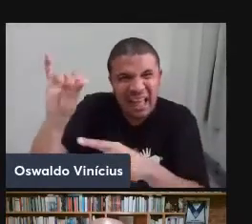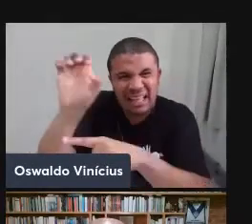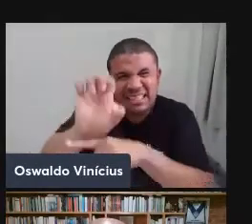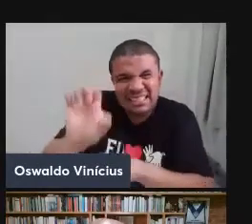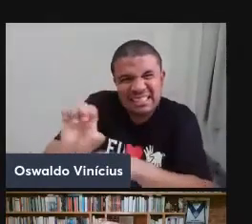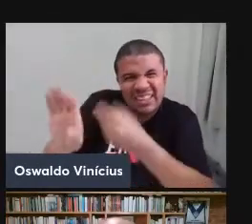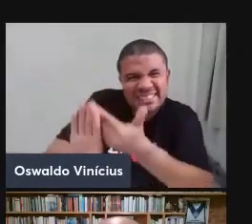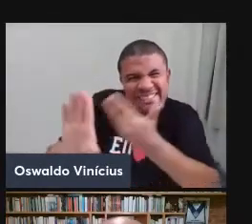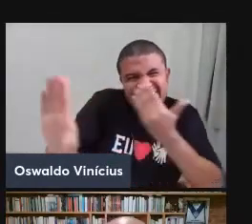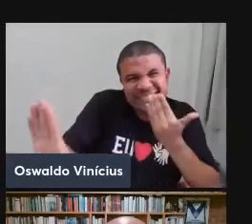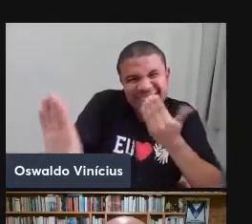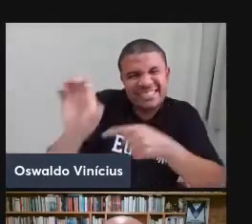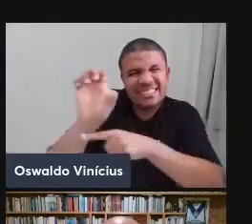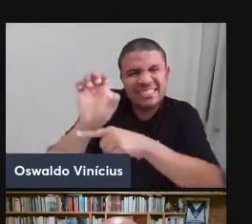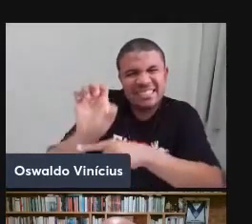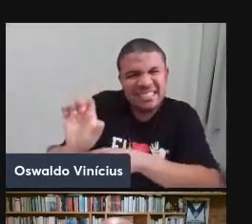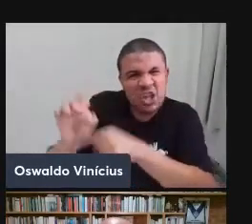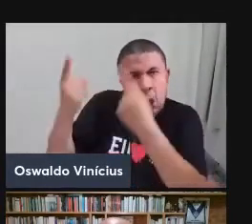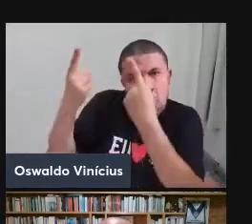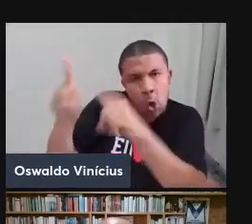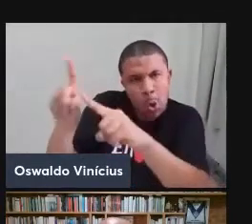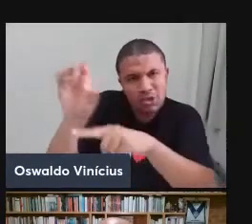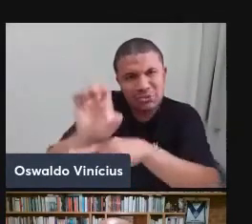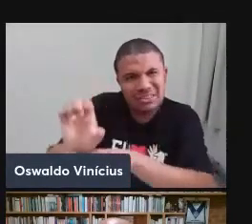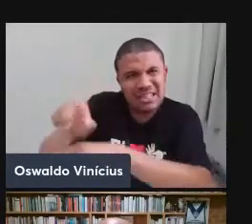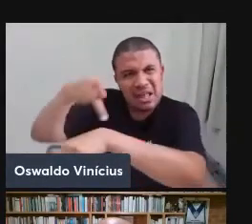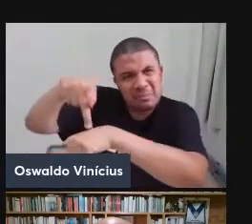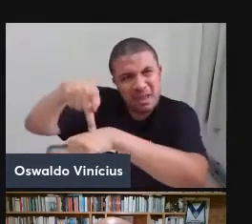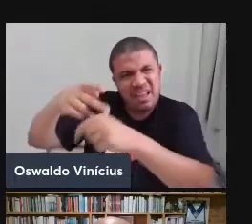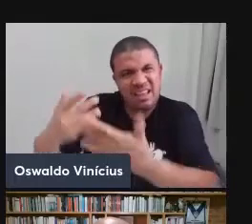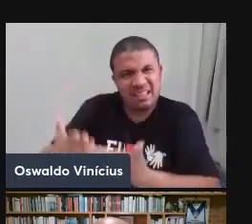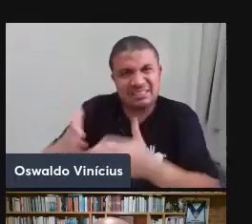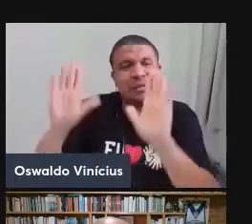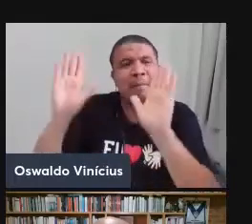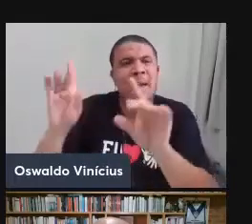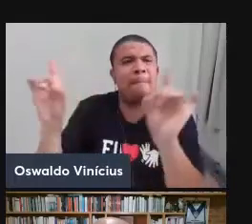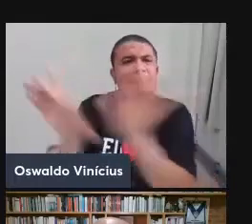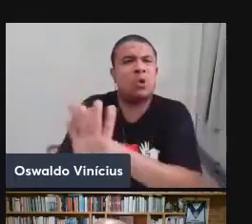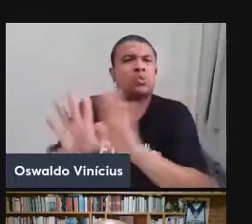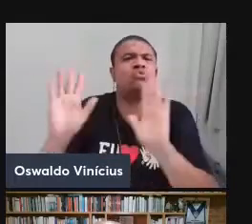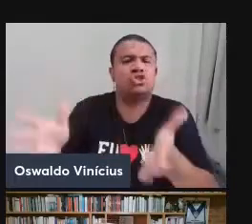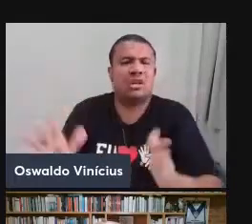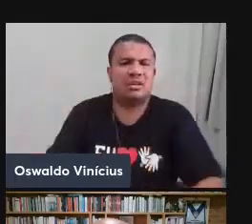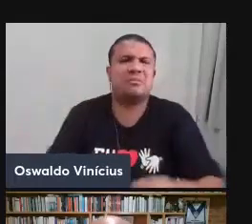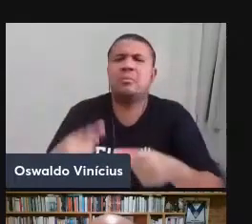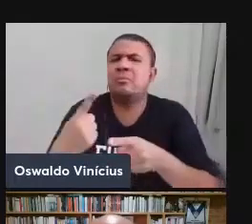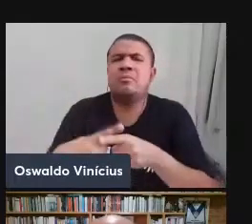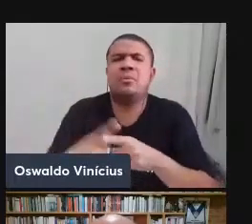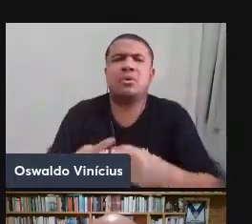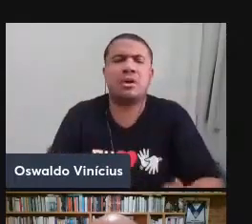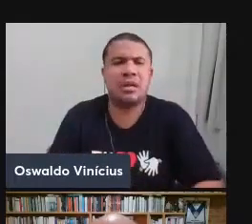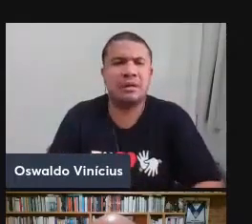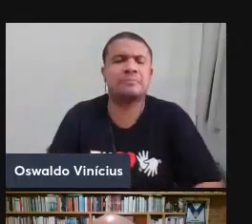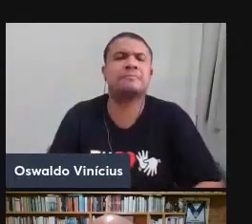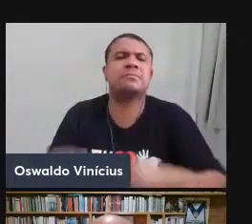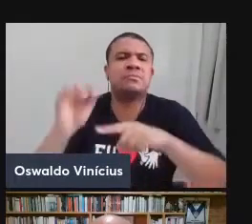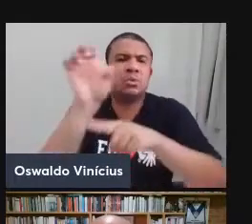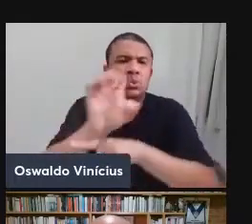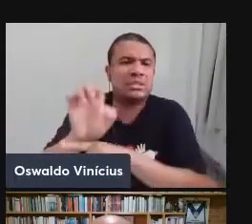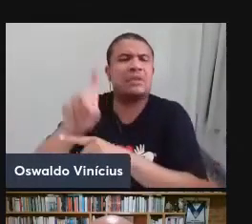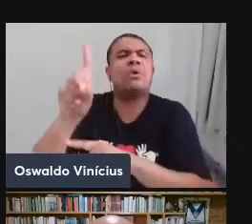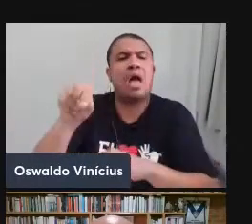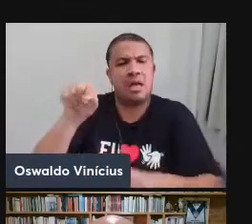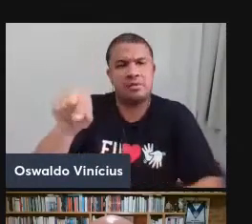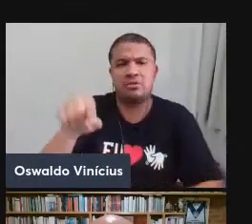ou lutar contra um Estado que já esteja instituído. Por quê? Porque o Estado é justamente o